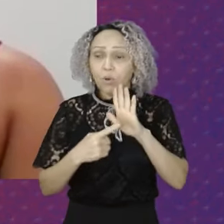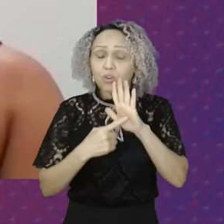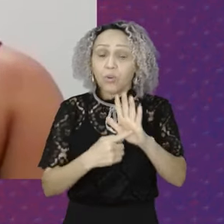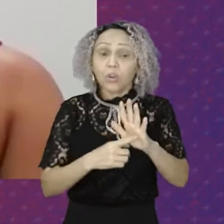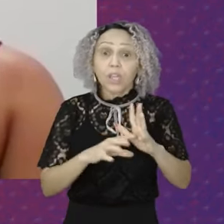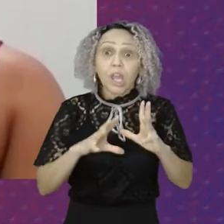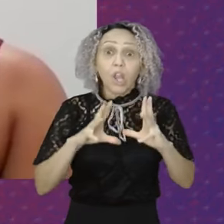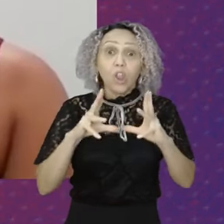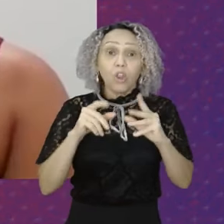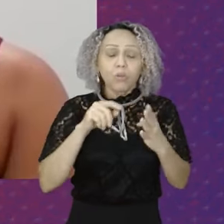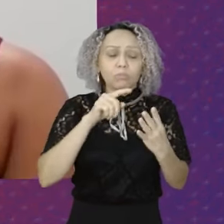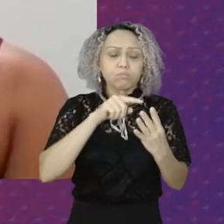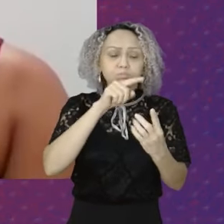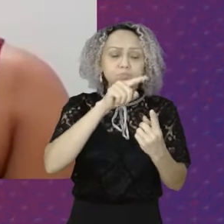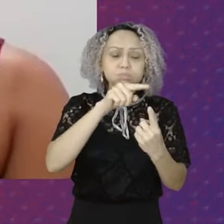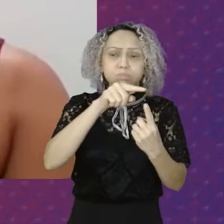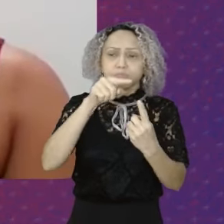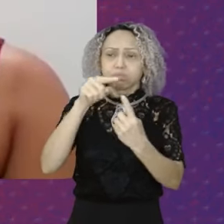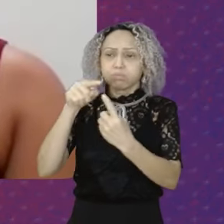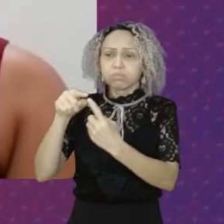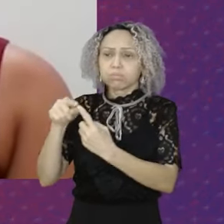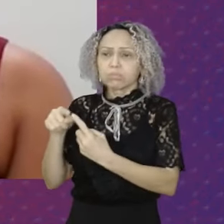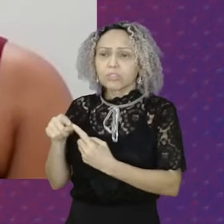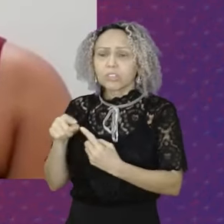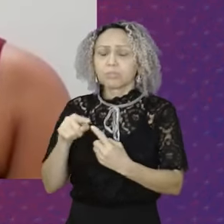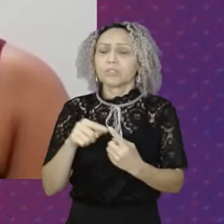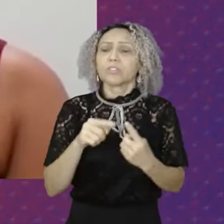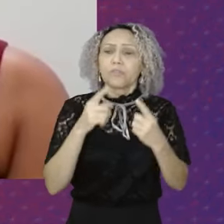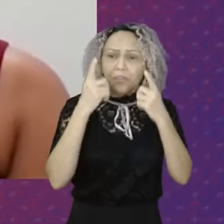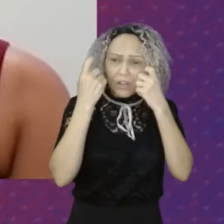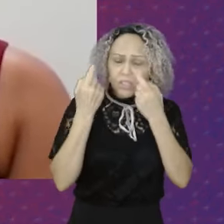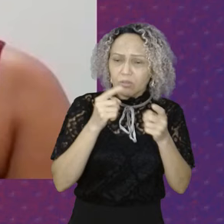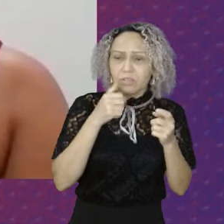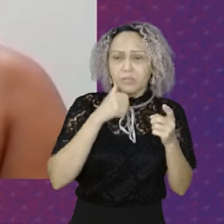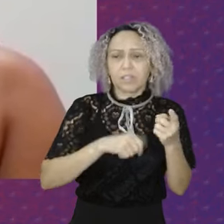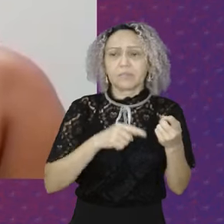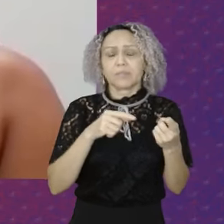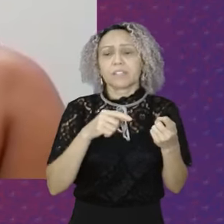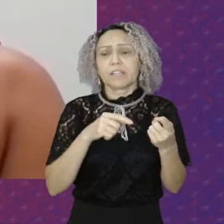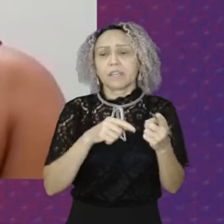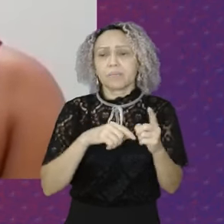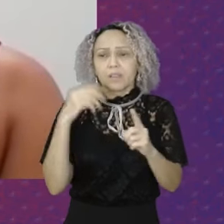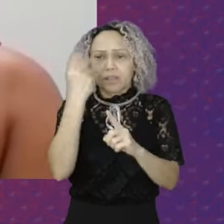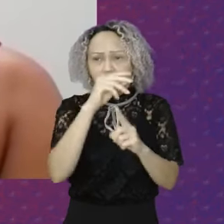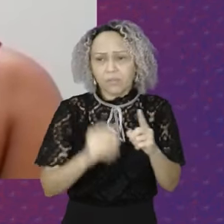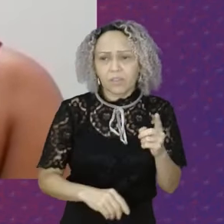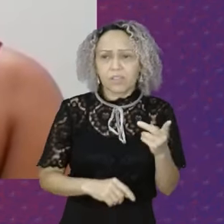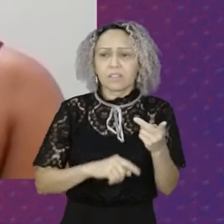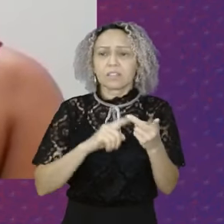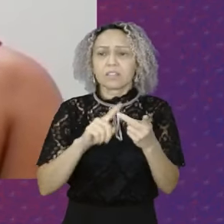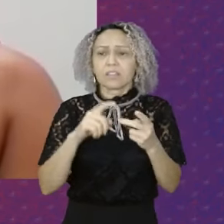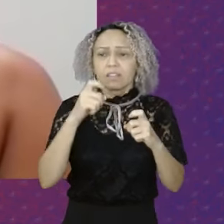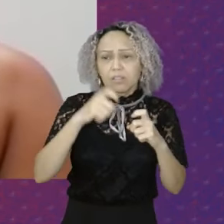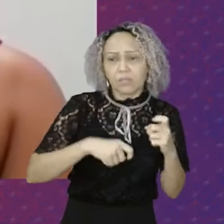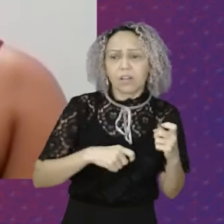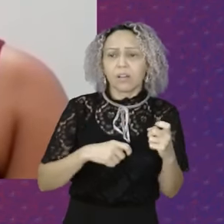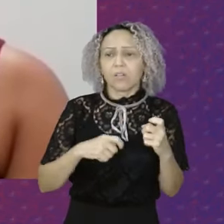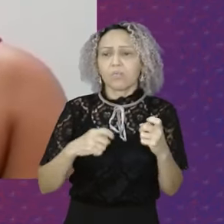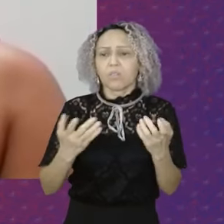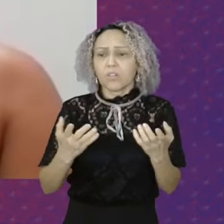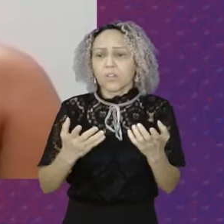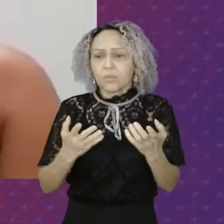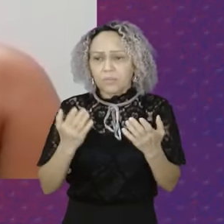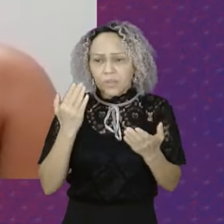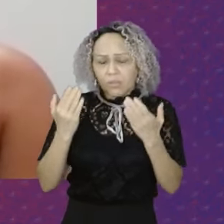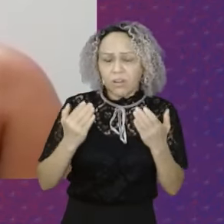os tipos Quando a gente fala Sobre a violência física A violência sexual Violência patrimonial Psicológica E moral Todos